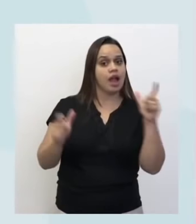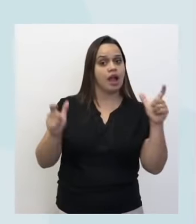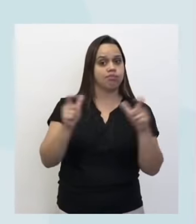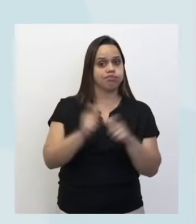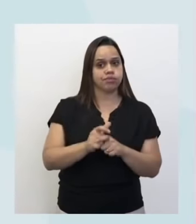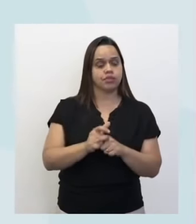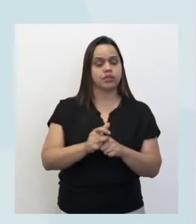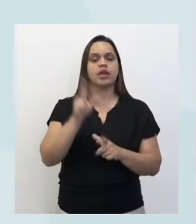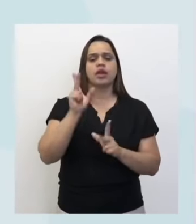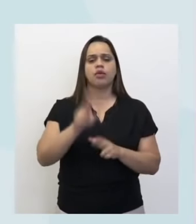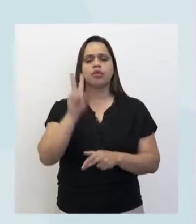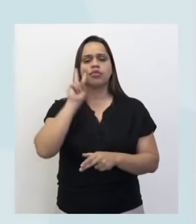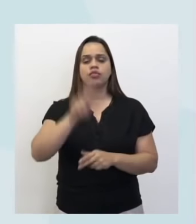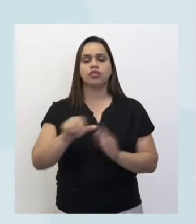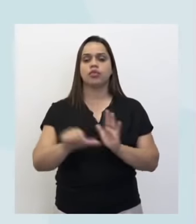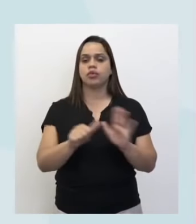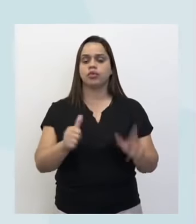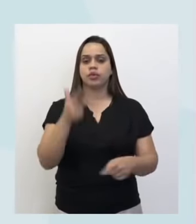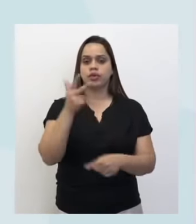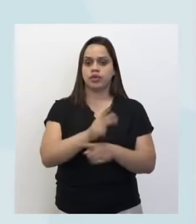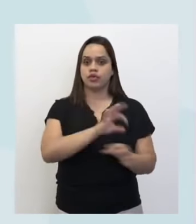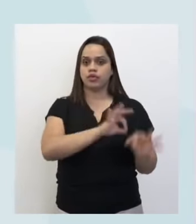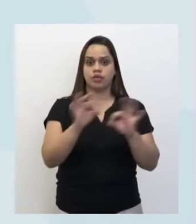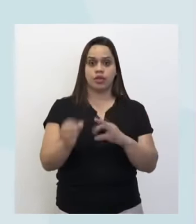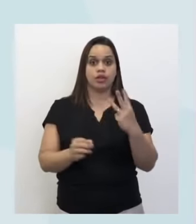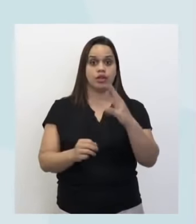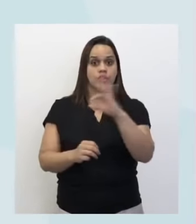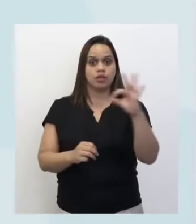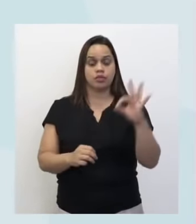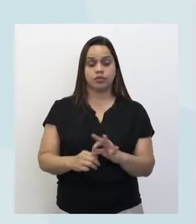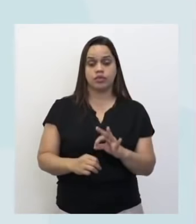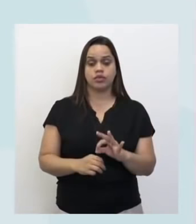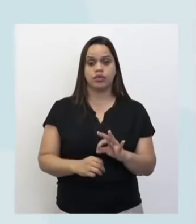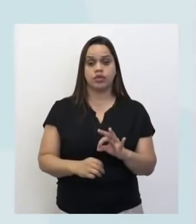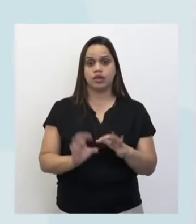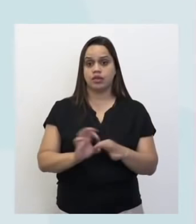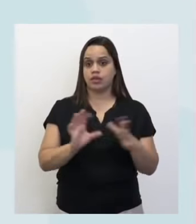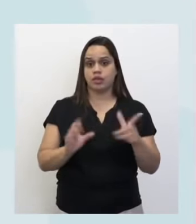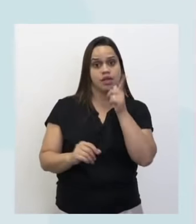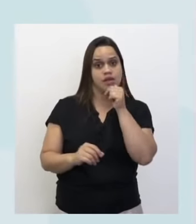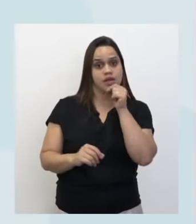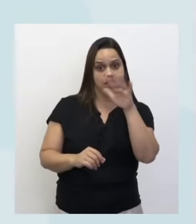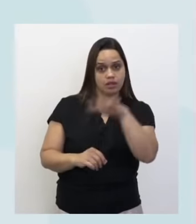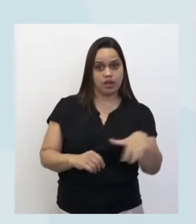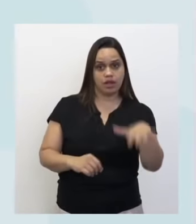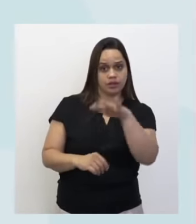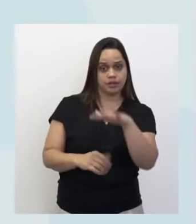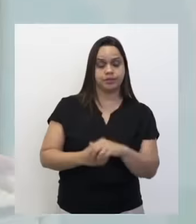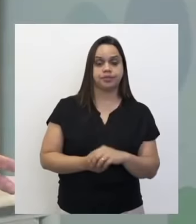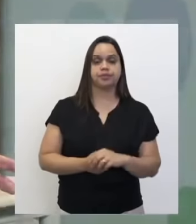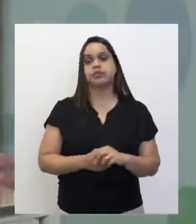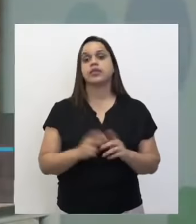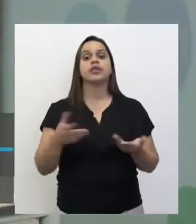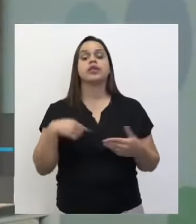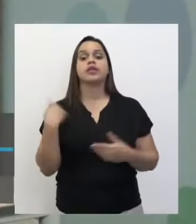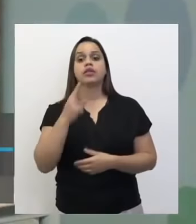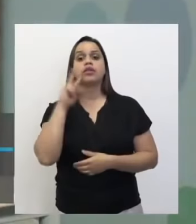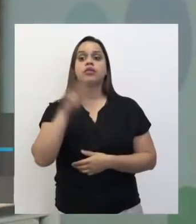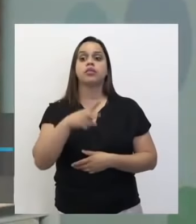no primeiro vídeo, 3% da disponibilidade de água está nessa região. Então, a gente observa que